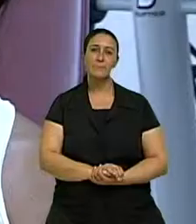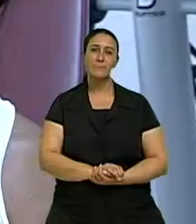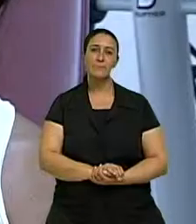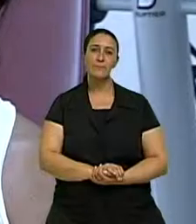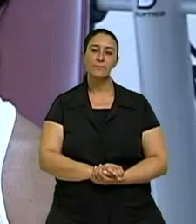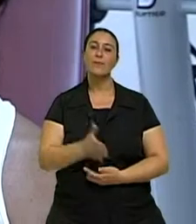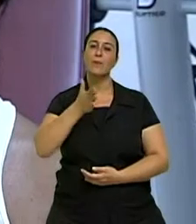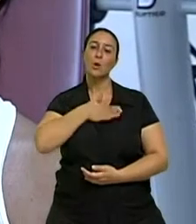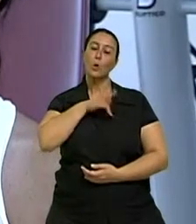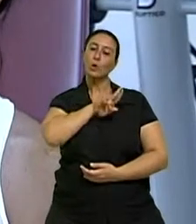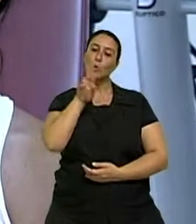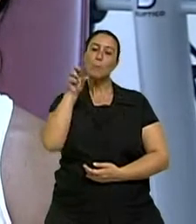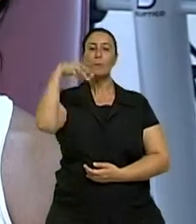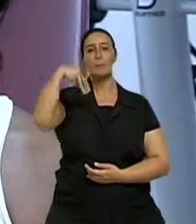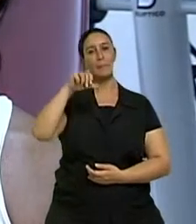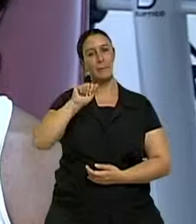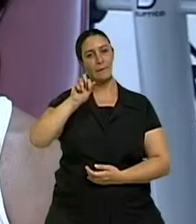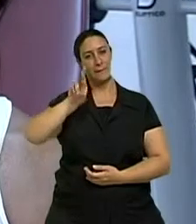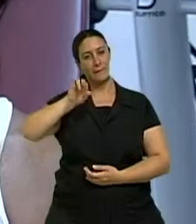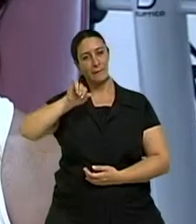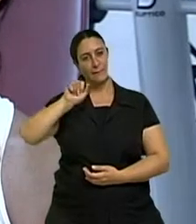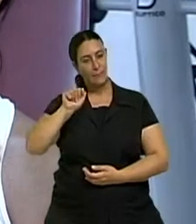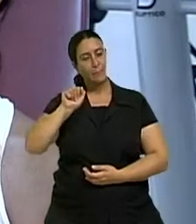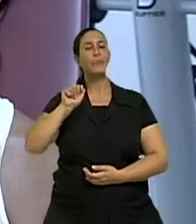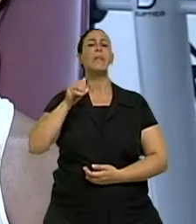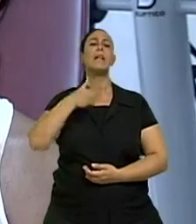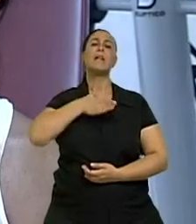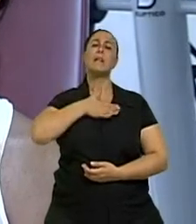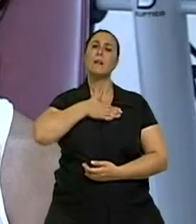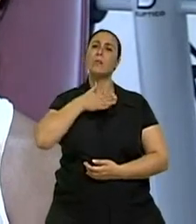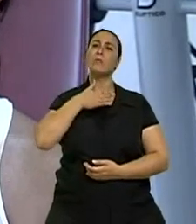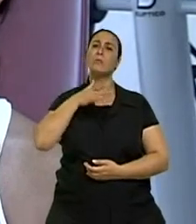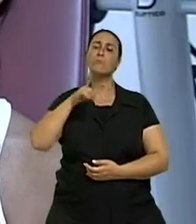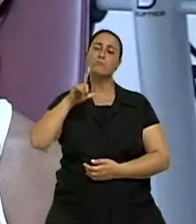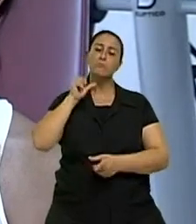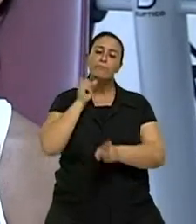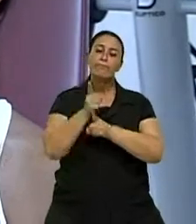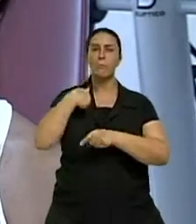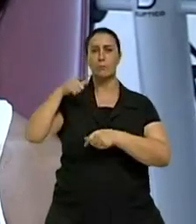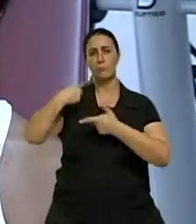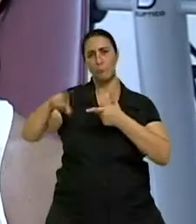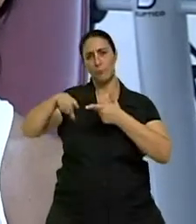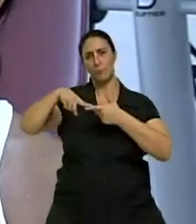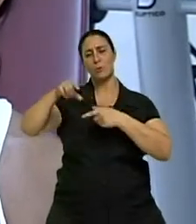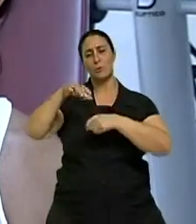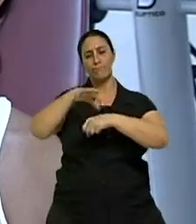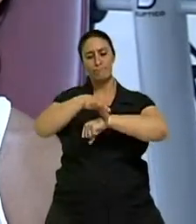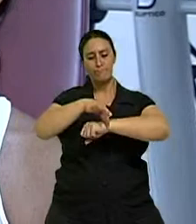Meu nome é Maria e eu descobri que eu tinha osteopenia com 52 anos.